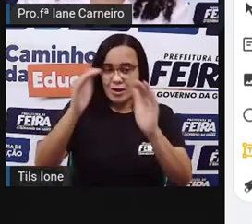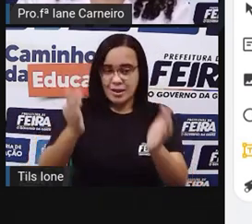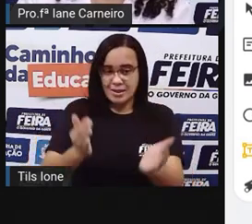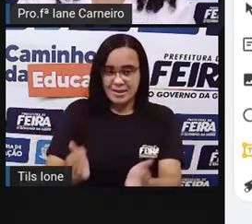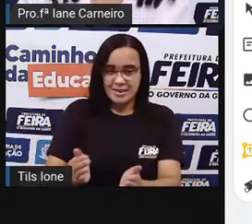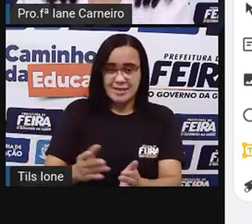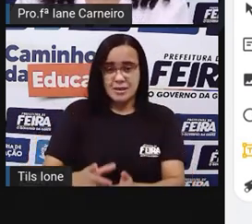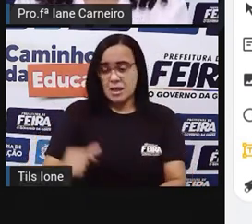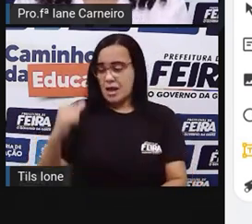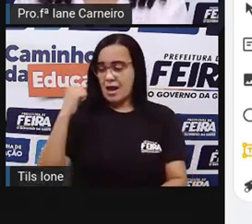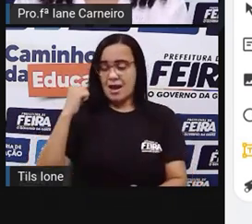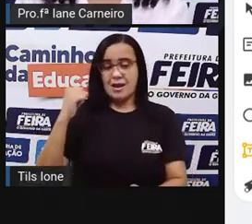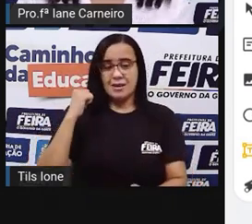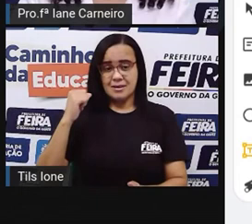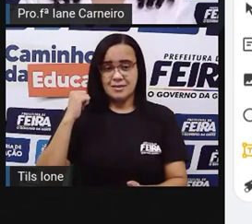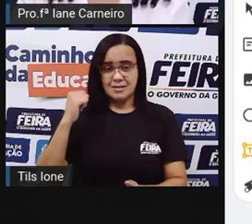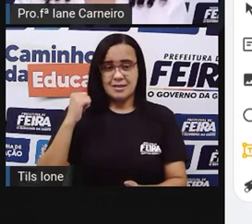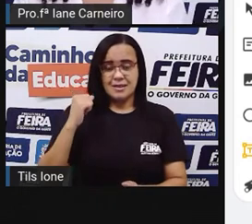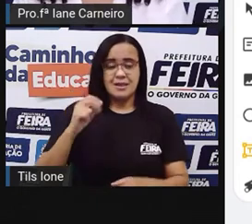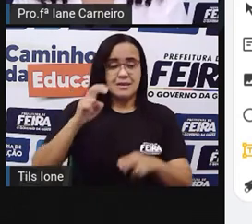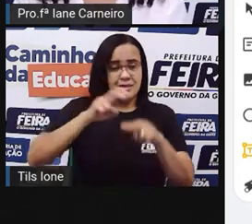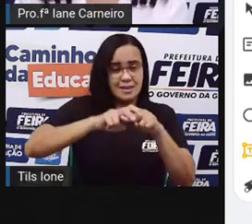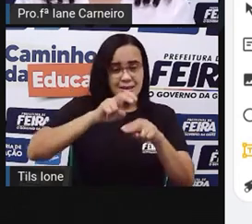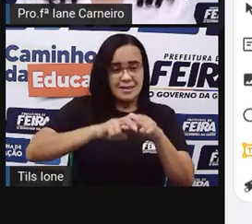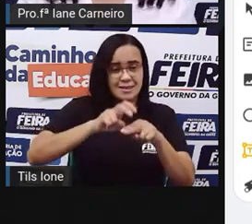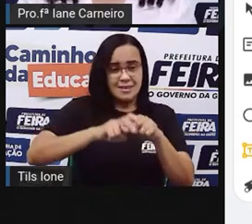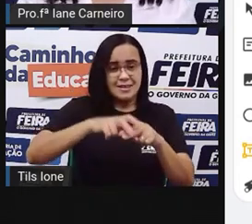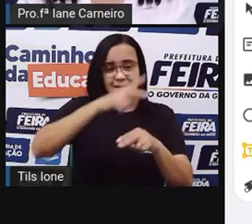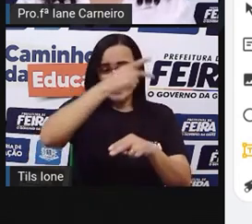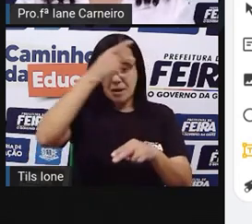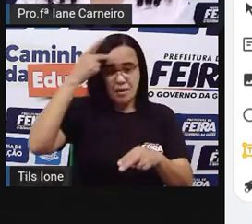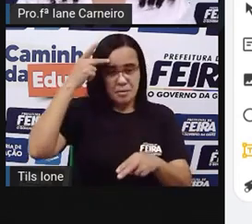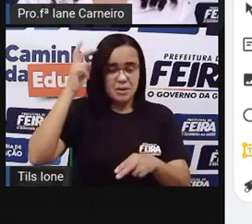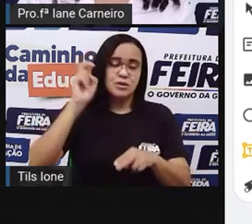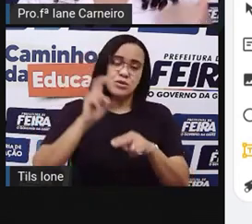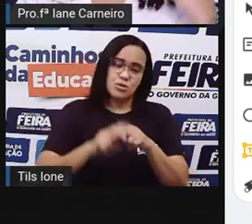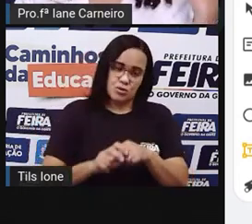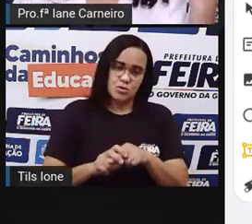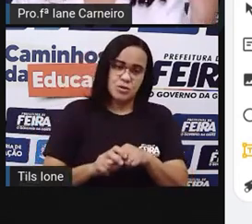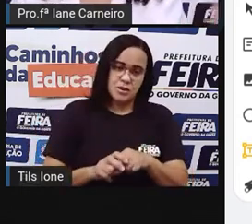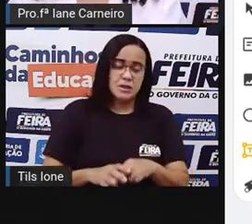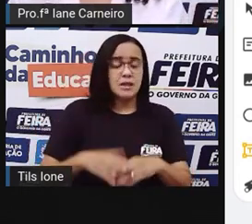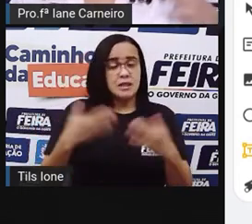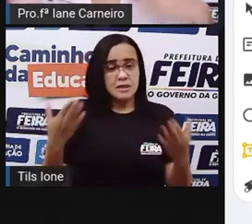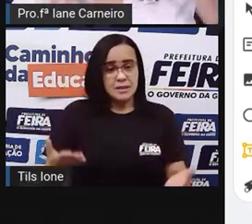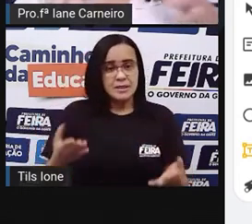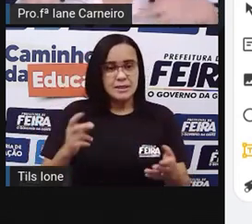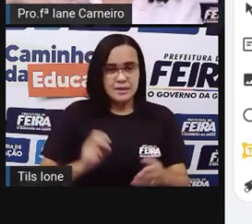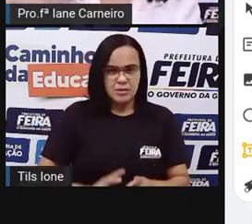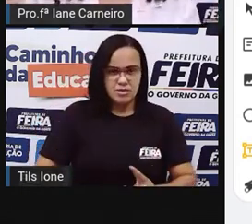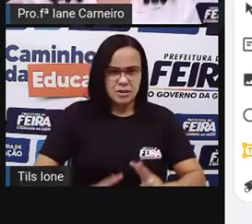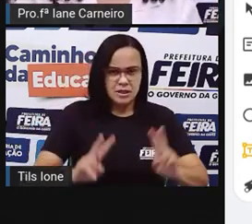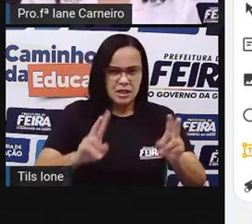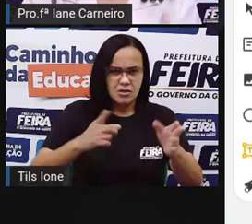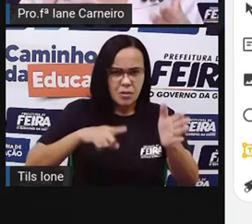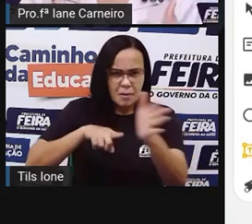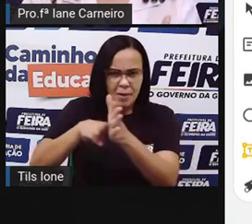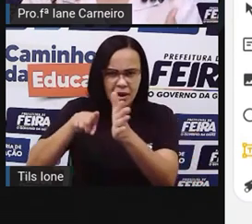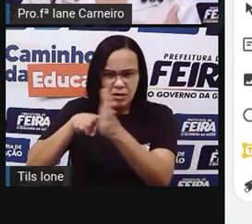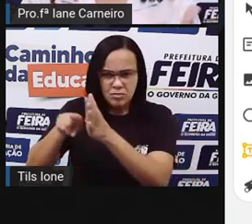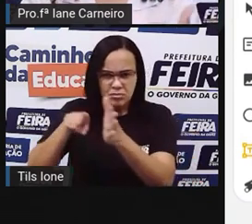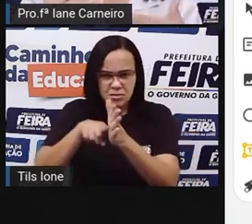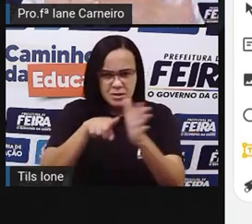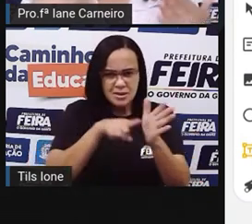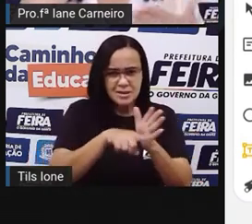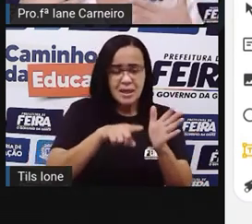estão a cadeira, né? E a pessoa que está sentada. Então, sempre quando a gente for perguntar a posição de algo, a gente vai